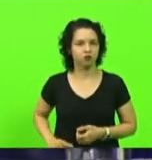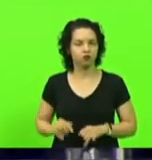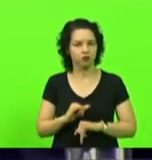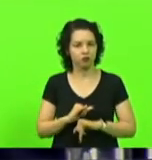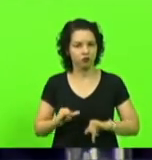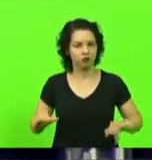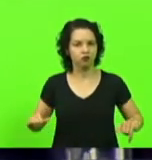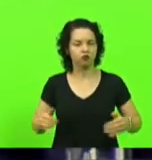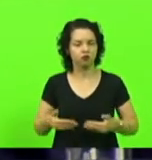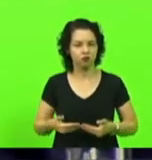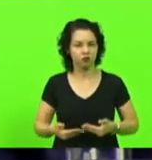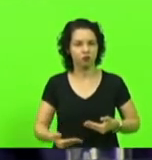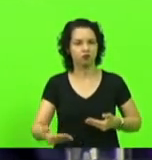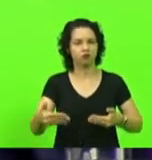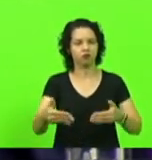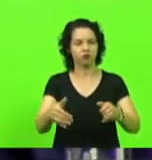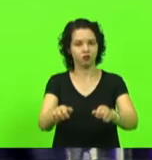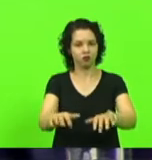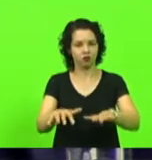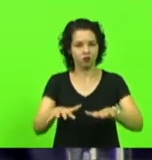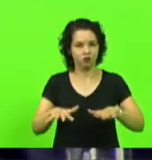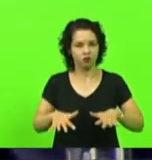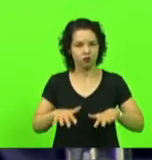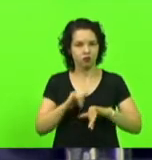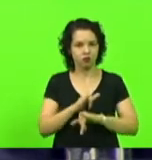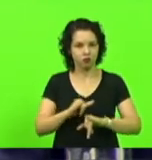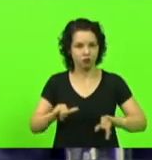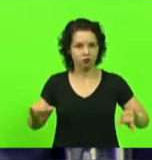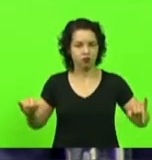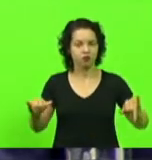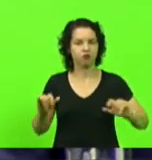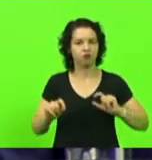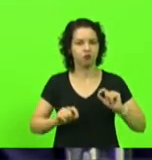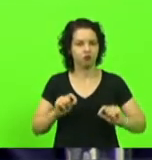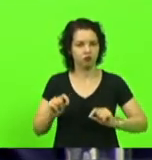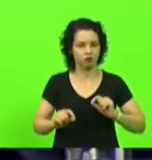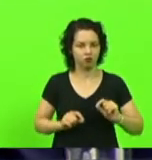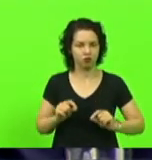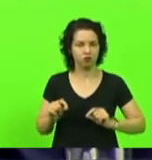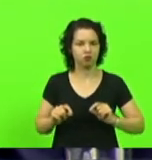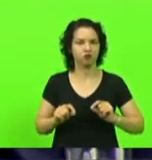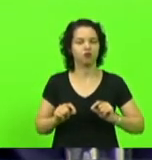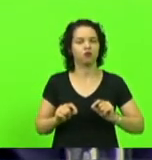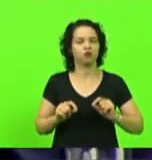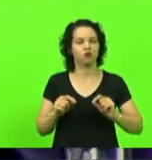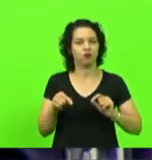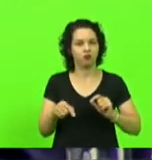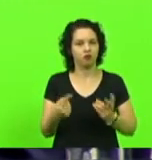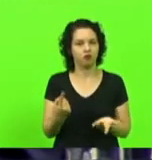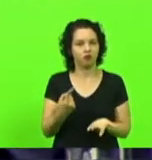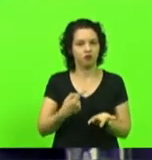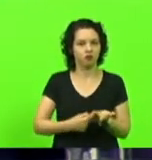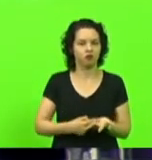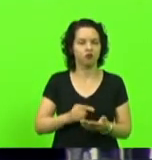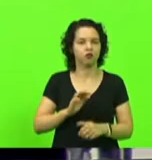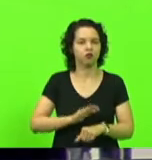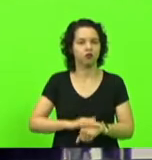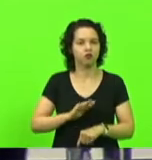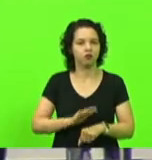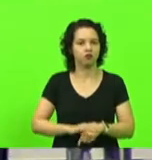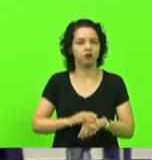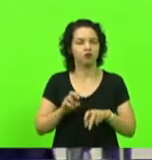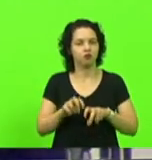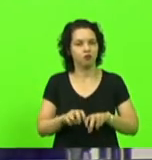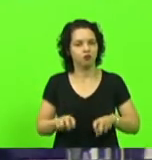sessão e deu conhecimento ao plenário de que a sessão foi convocada por solicitação da mesa